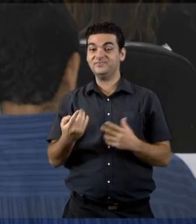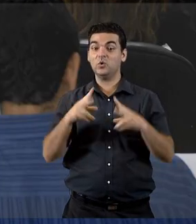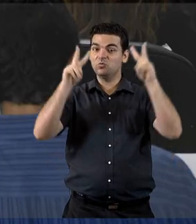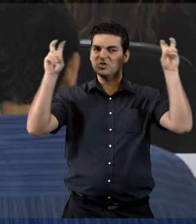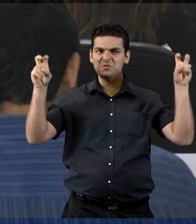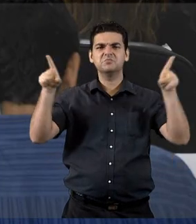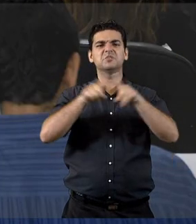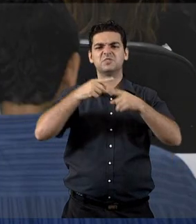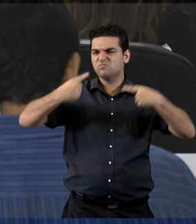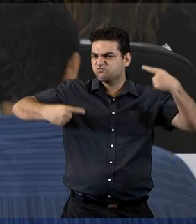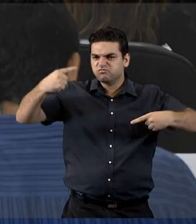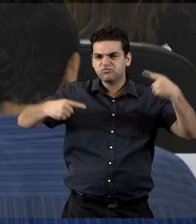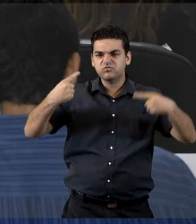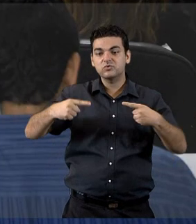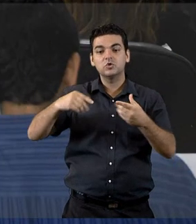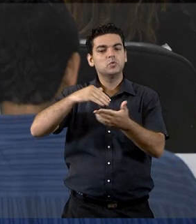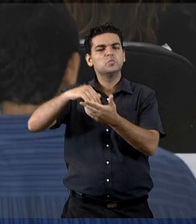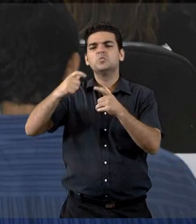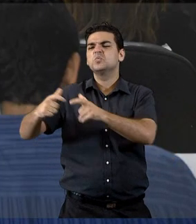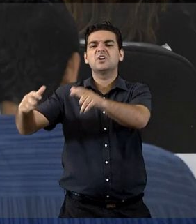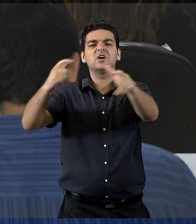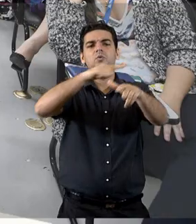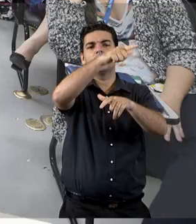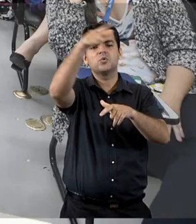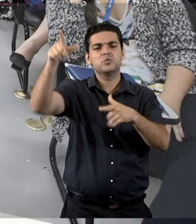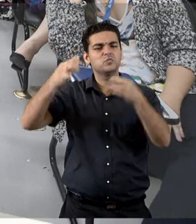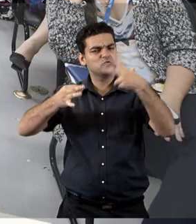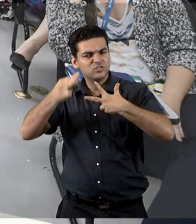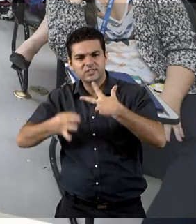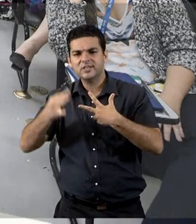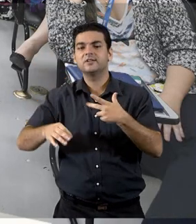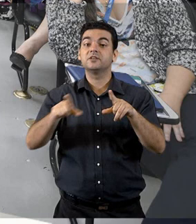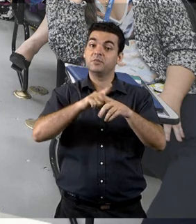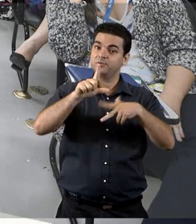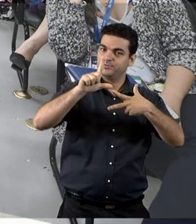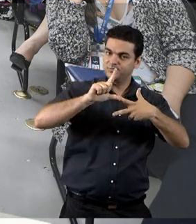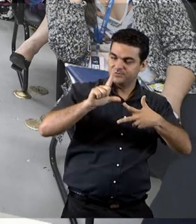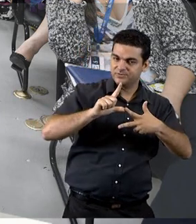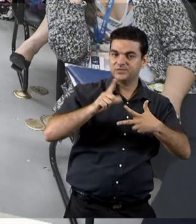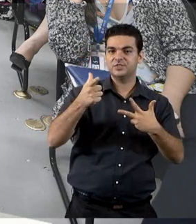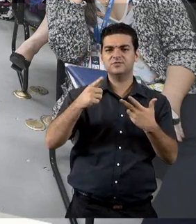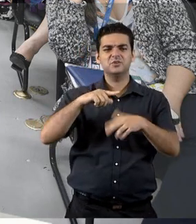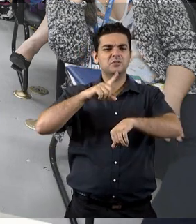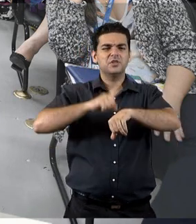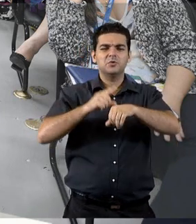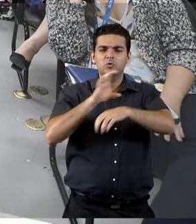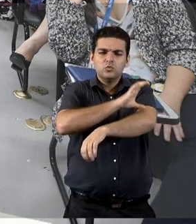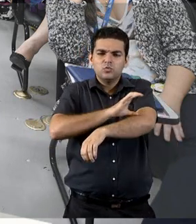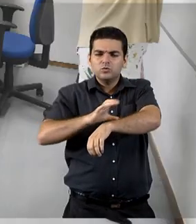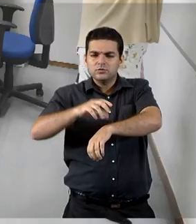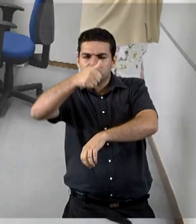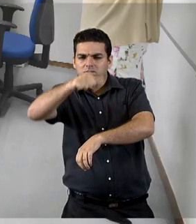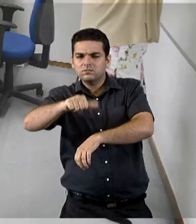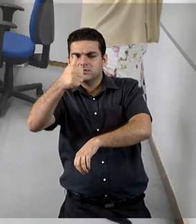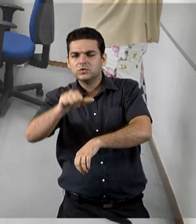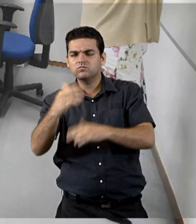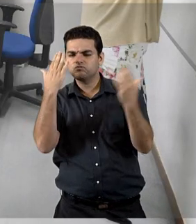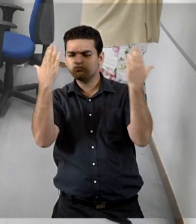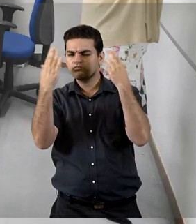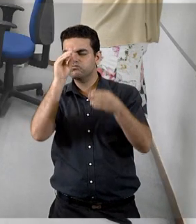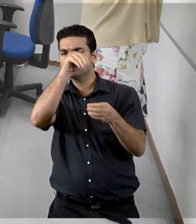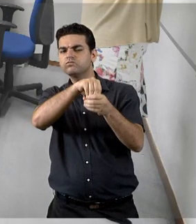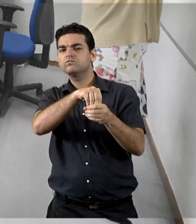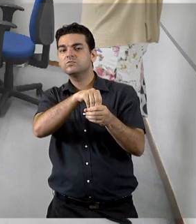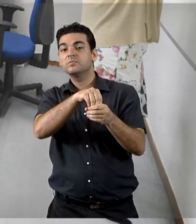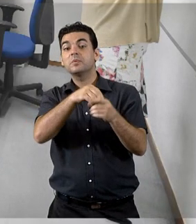discutido por servidores de vários órgãos do Judiciário e Legislativo durante o curso de avaliação biopsicossocial da deficiência,